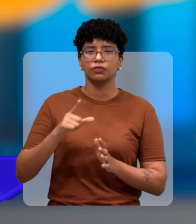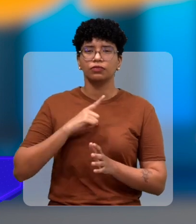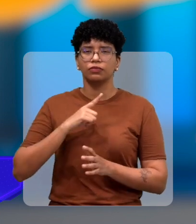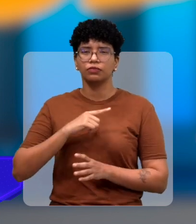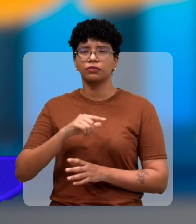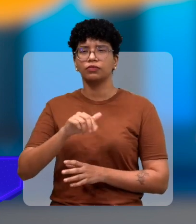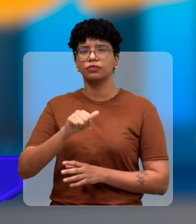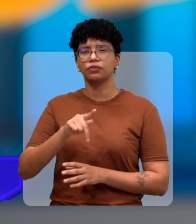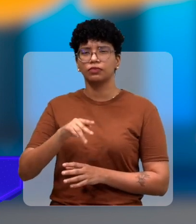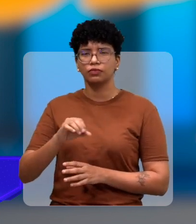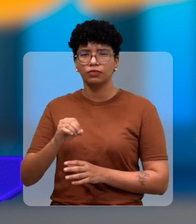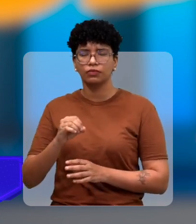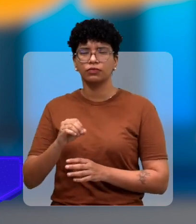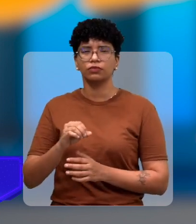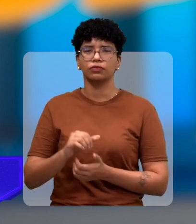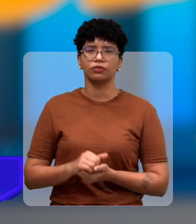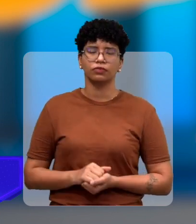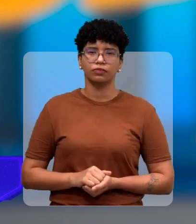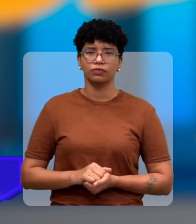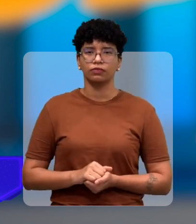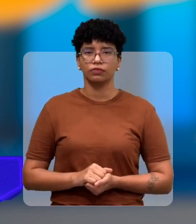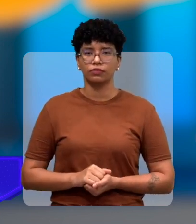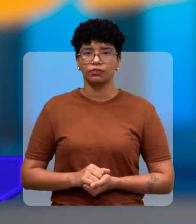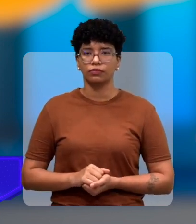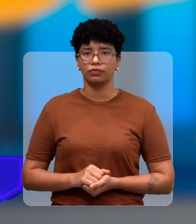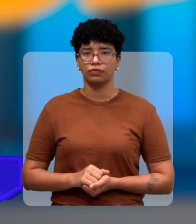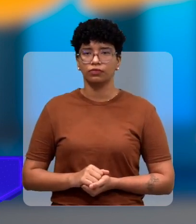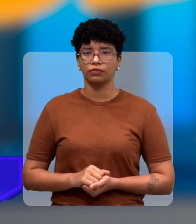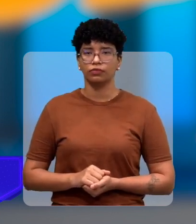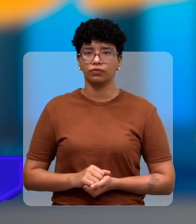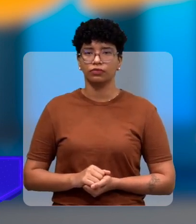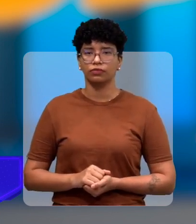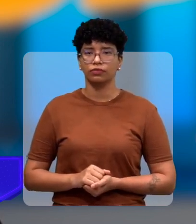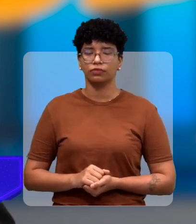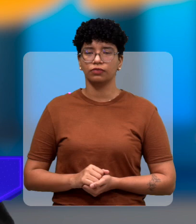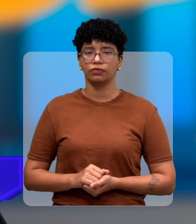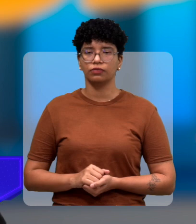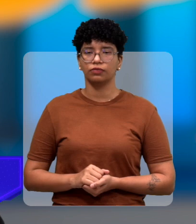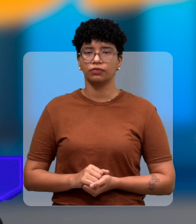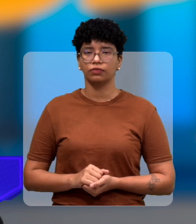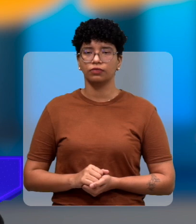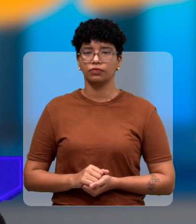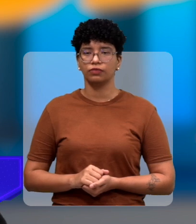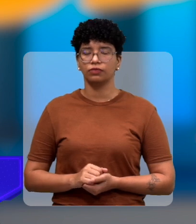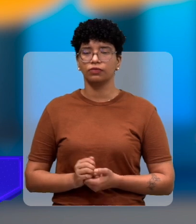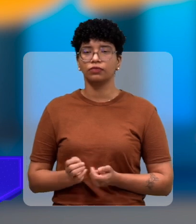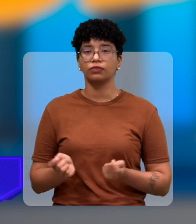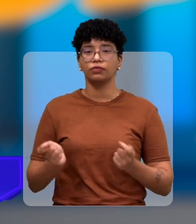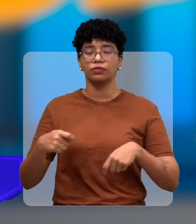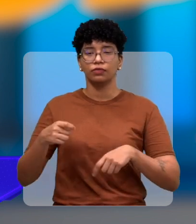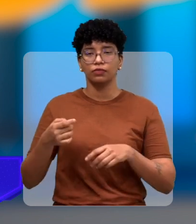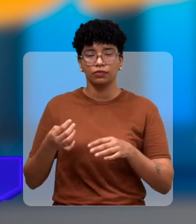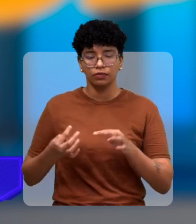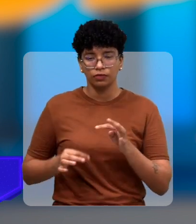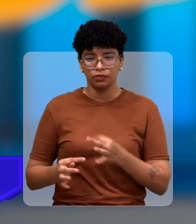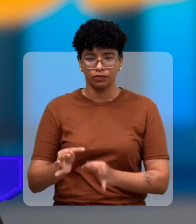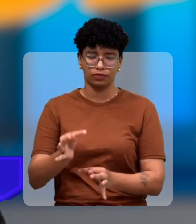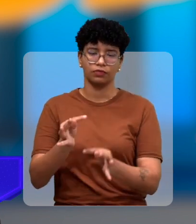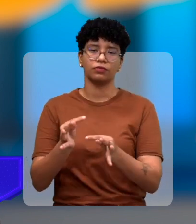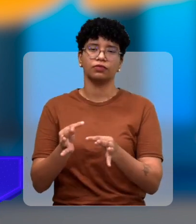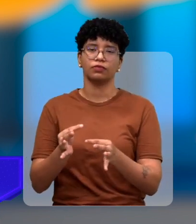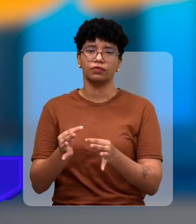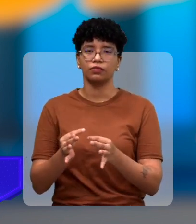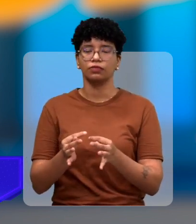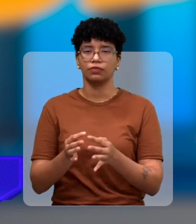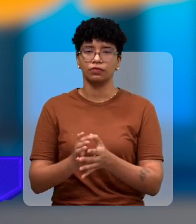já adulto ele tem uma dificuldade grande tem que tem que se se reabilitar novamente né